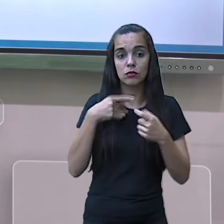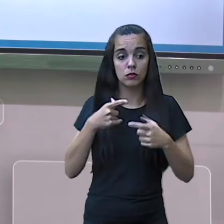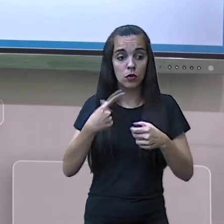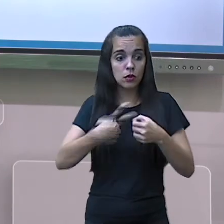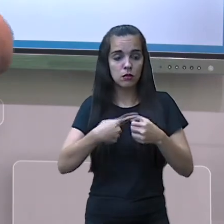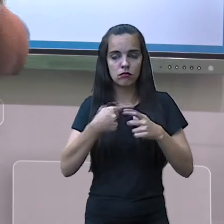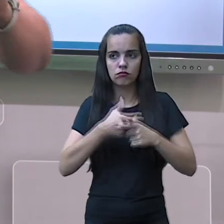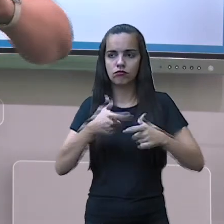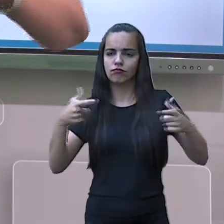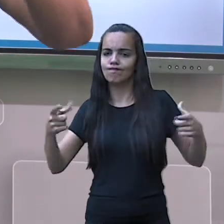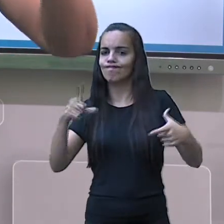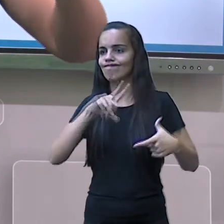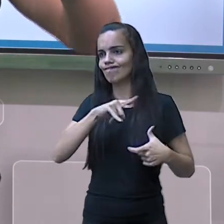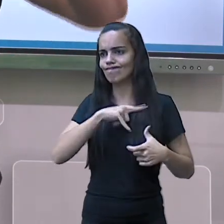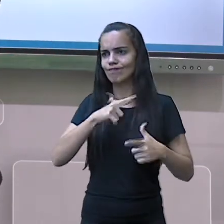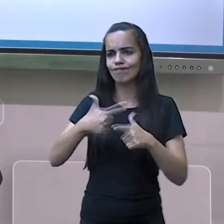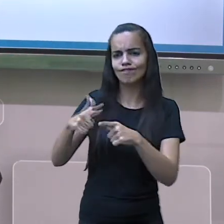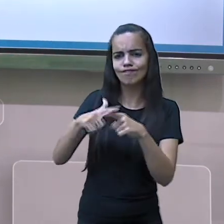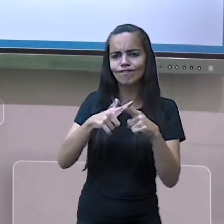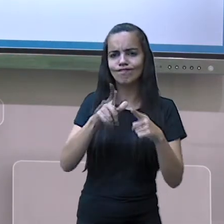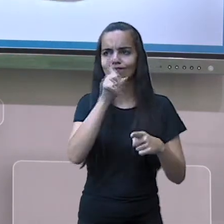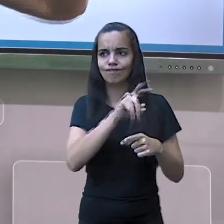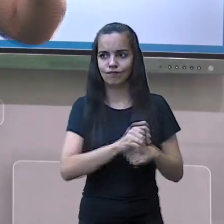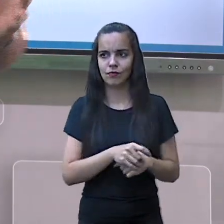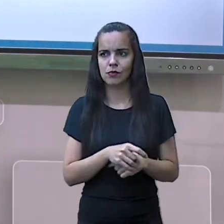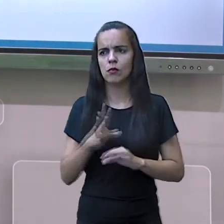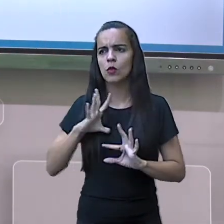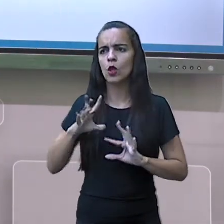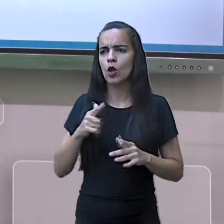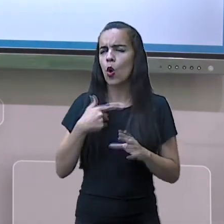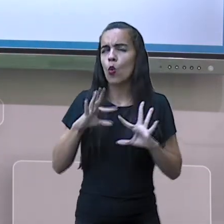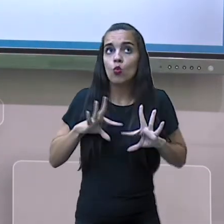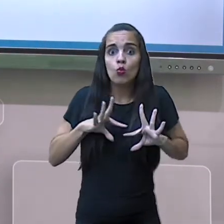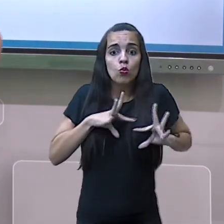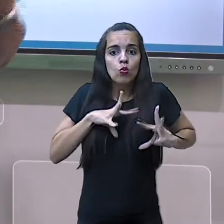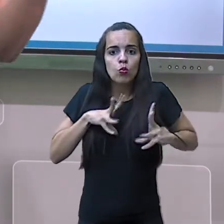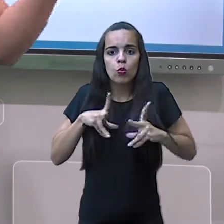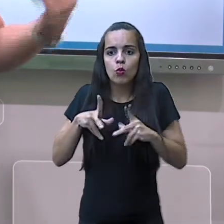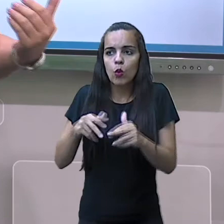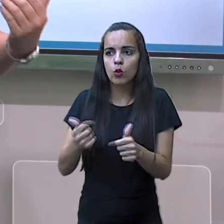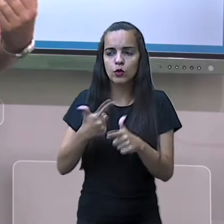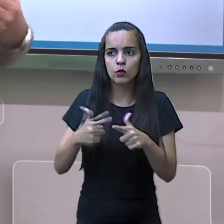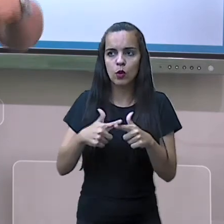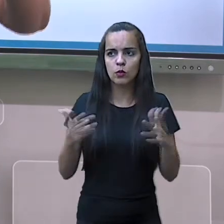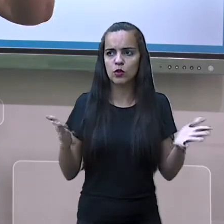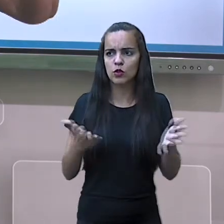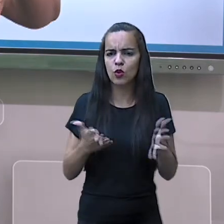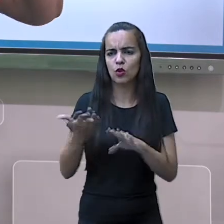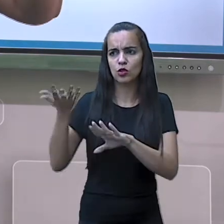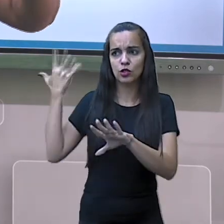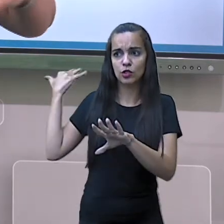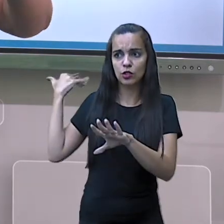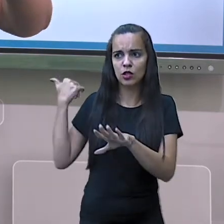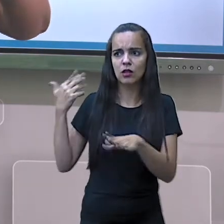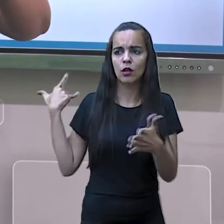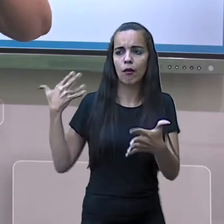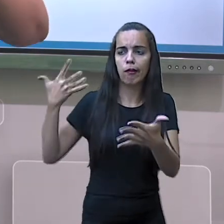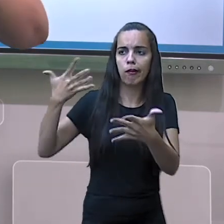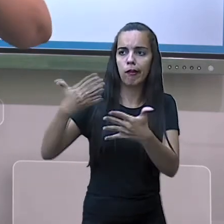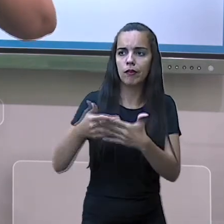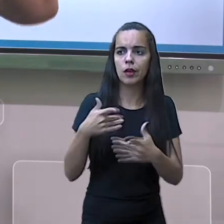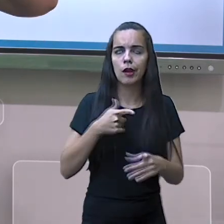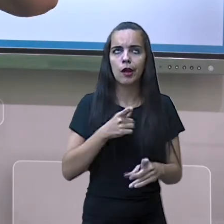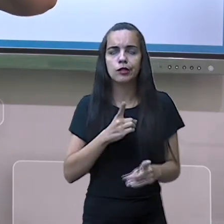A verdade é que todos esses problemas que nós vimos, nós vamos encontrar